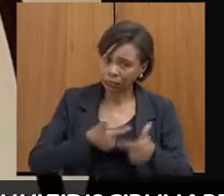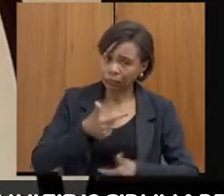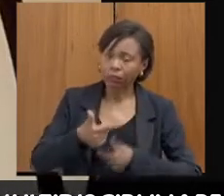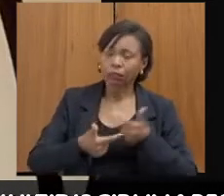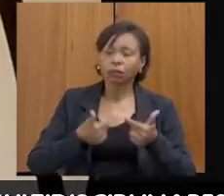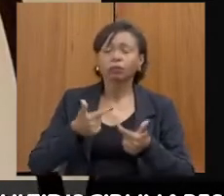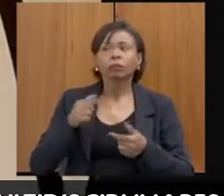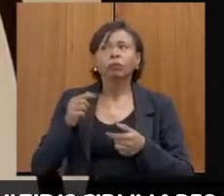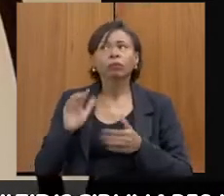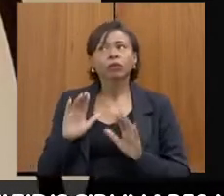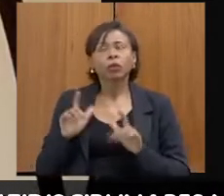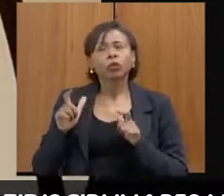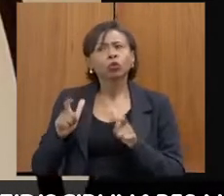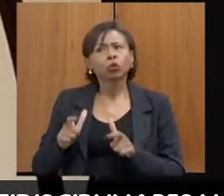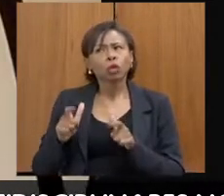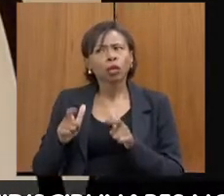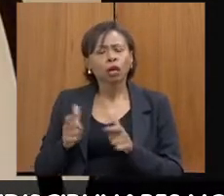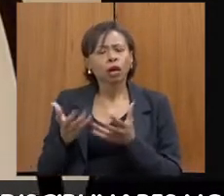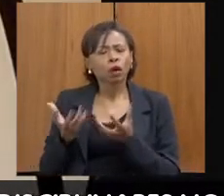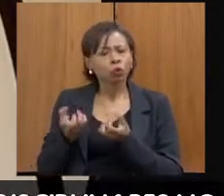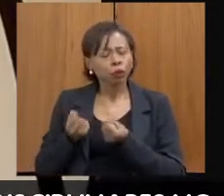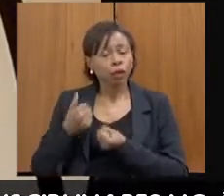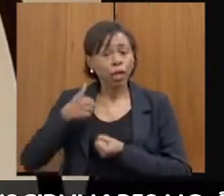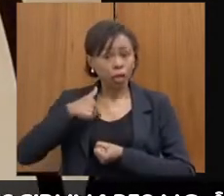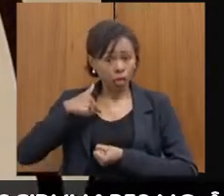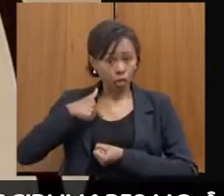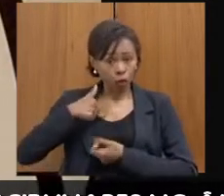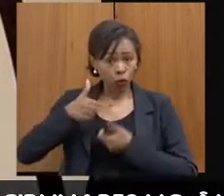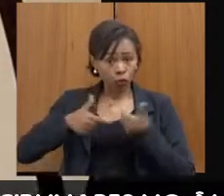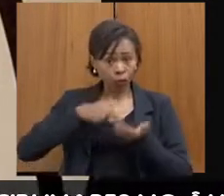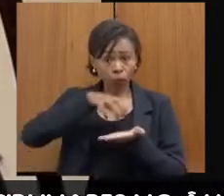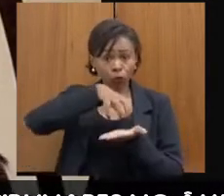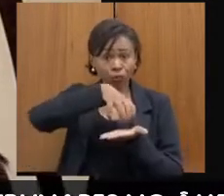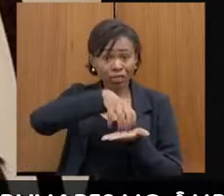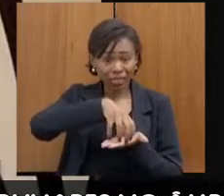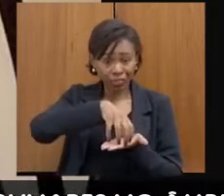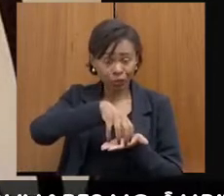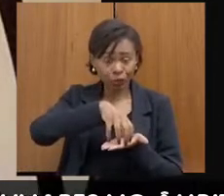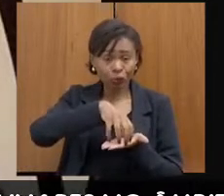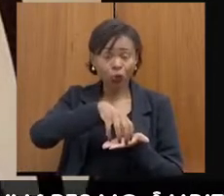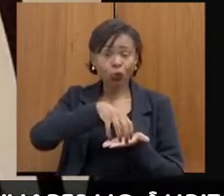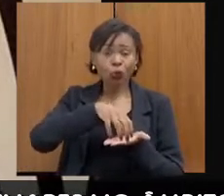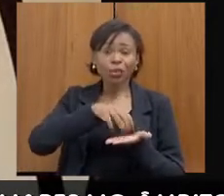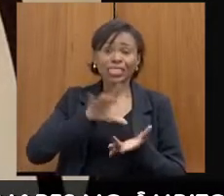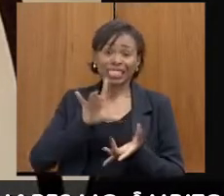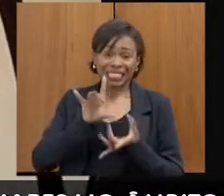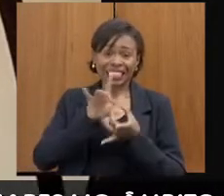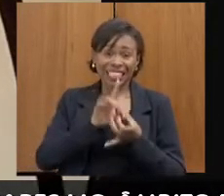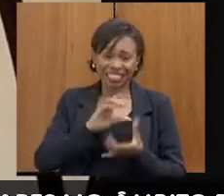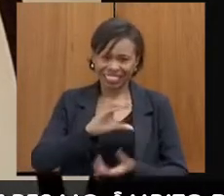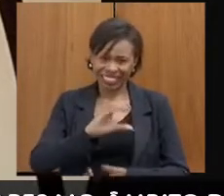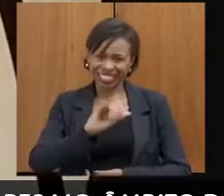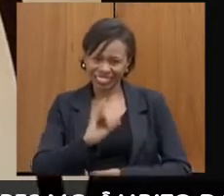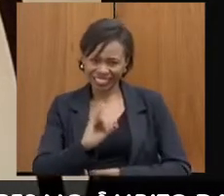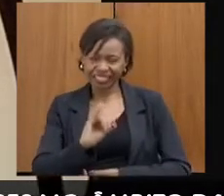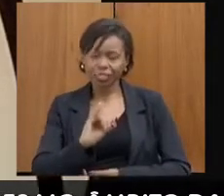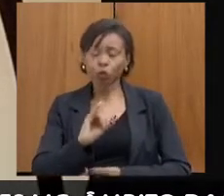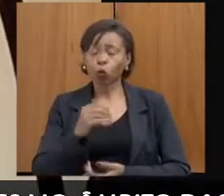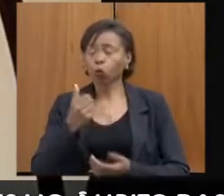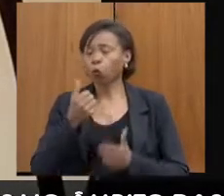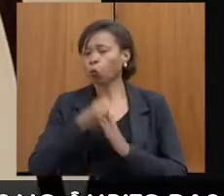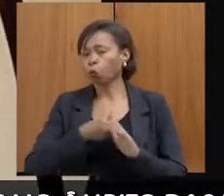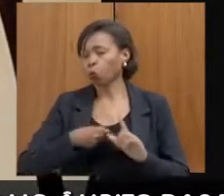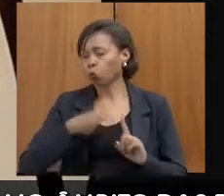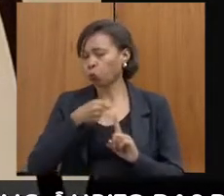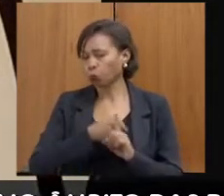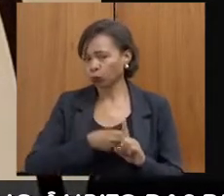acolhedor, eu fico lá no centro integrado com uma luta, com jardim, com quadro, enfeito, para dar